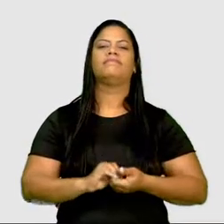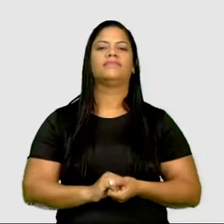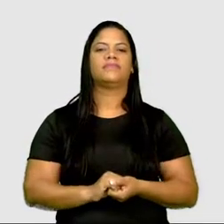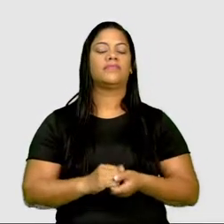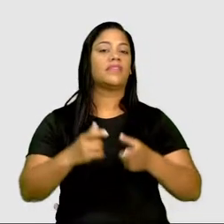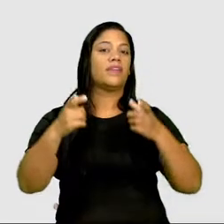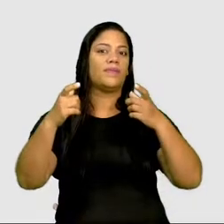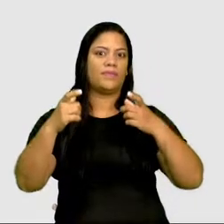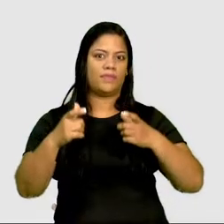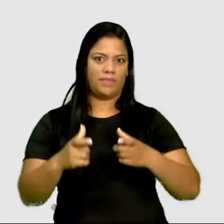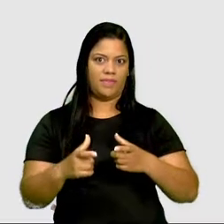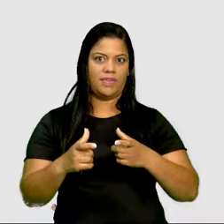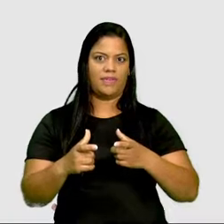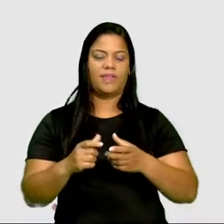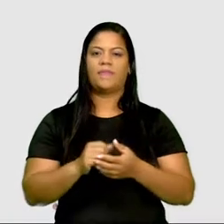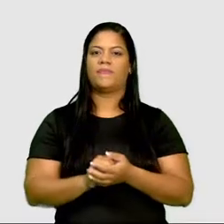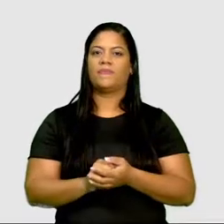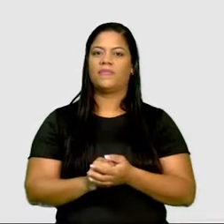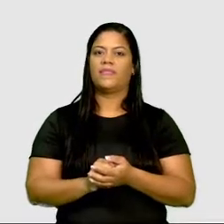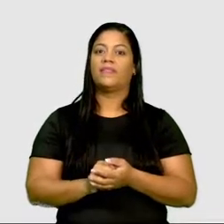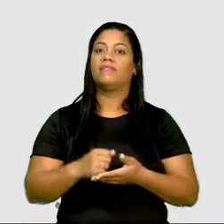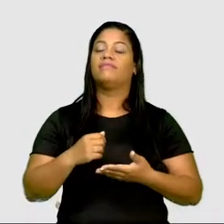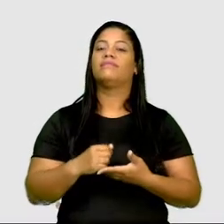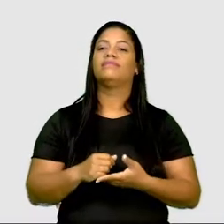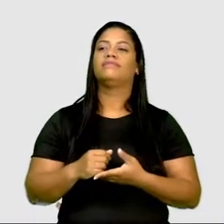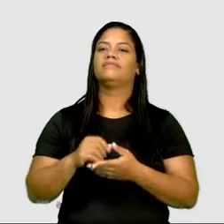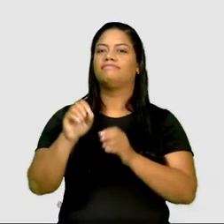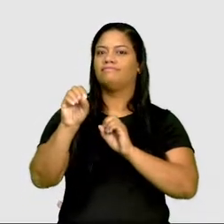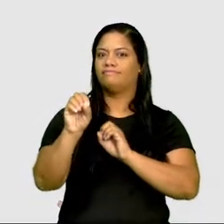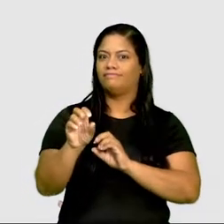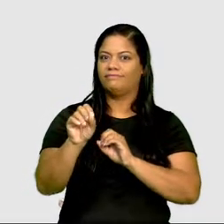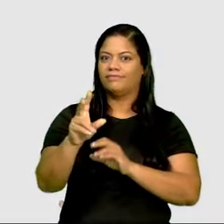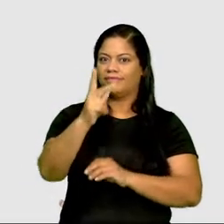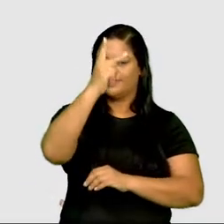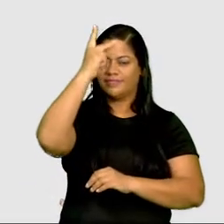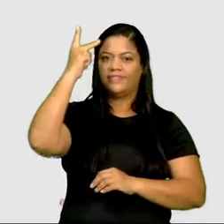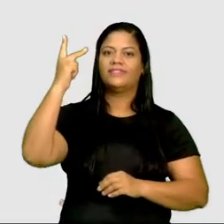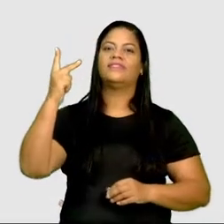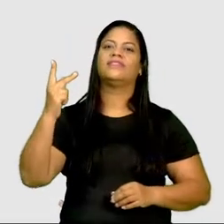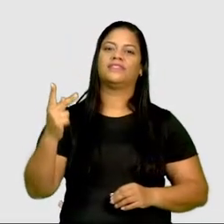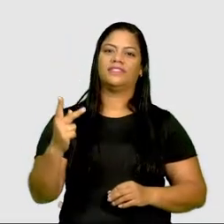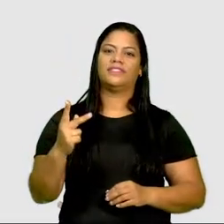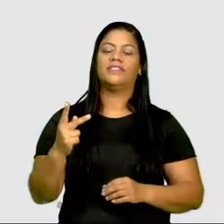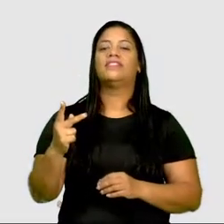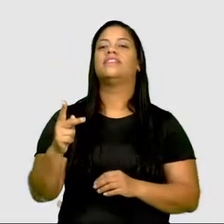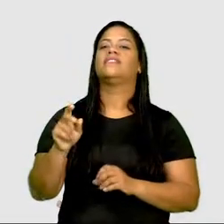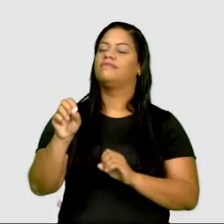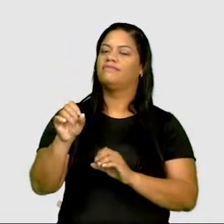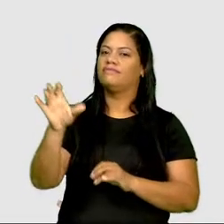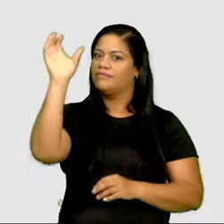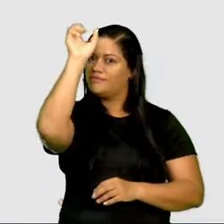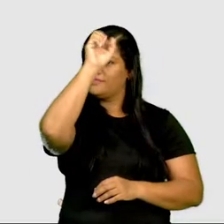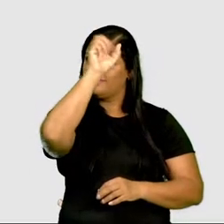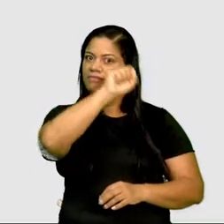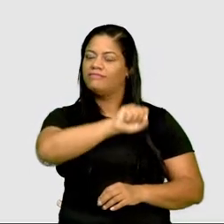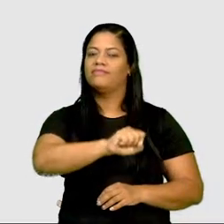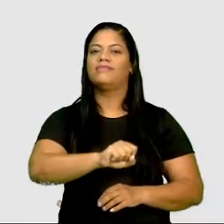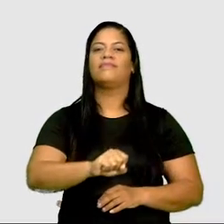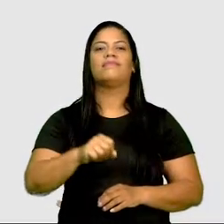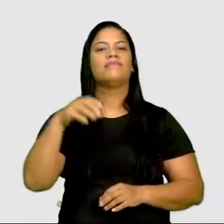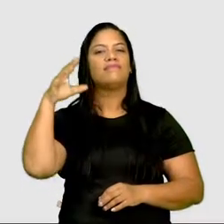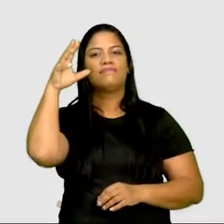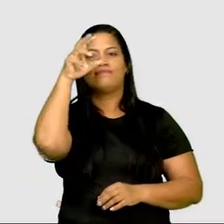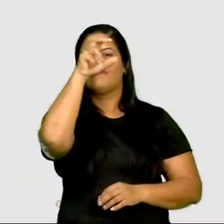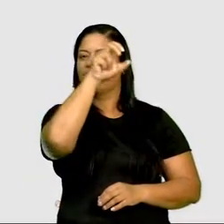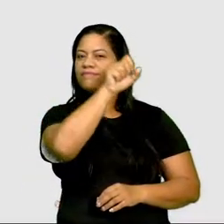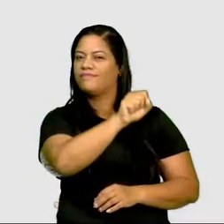É um lugar que fornece conhecimento através do ensino e aprendizagem para